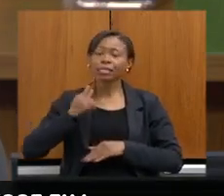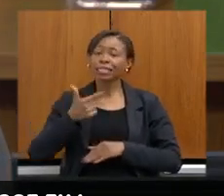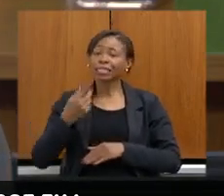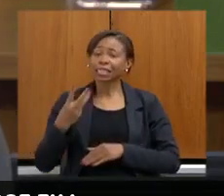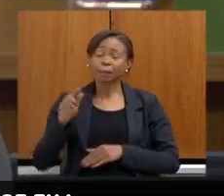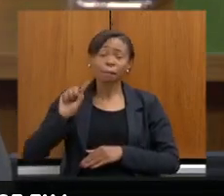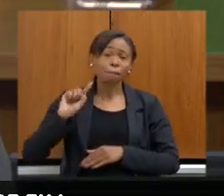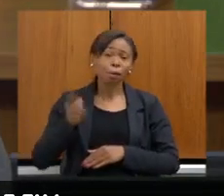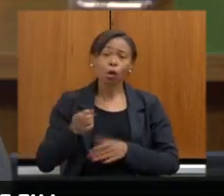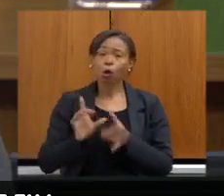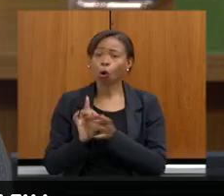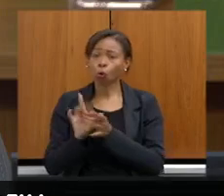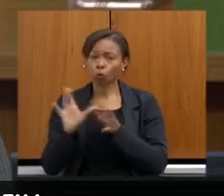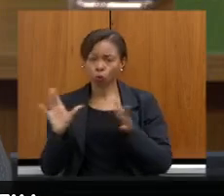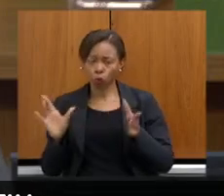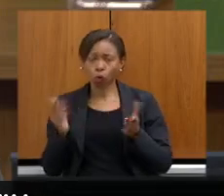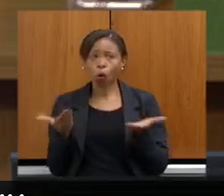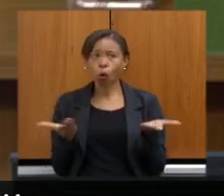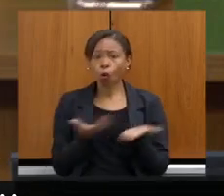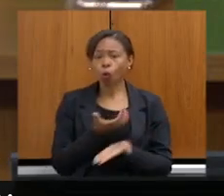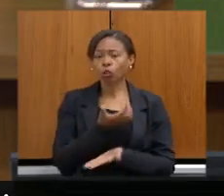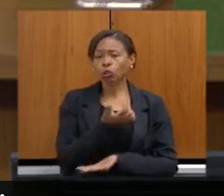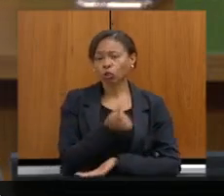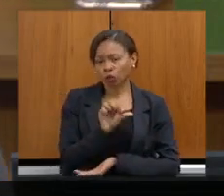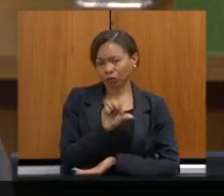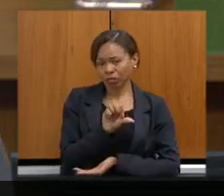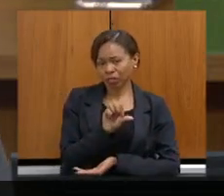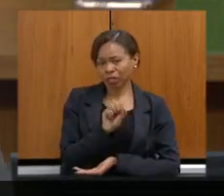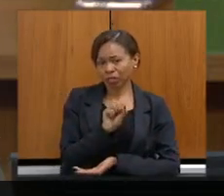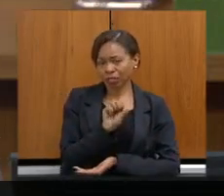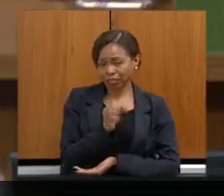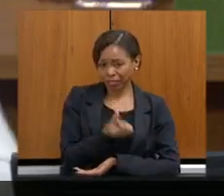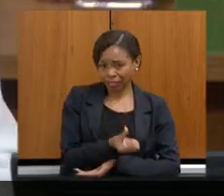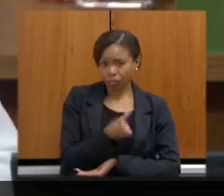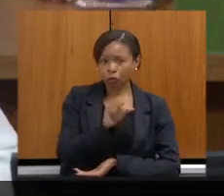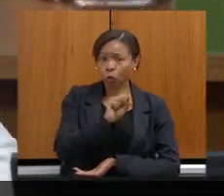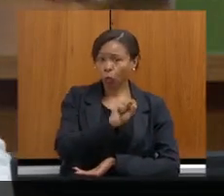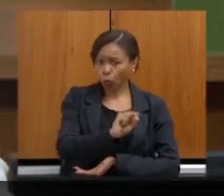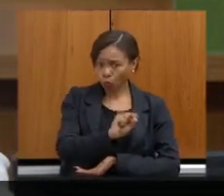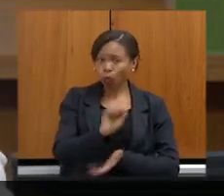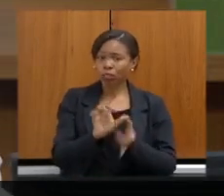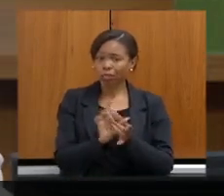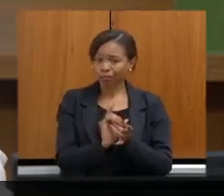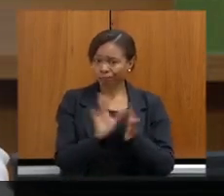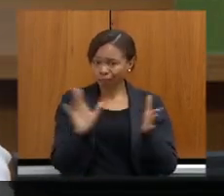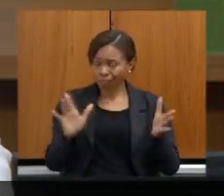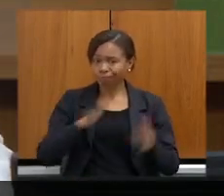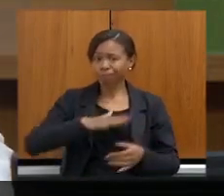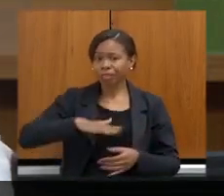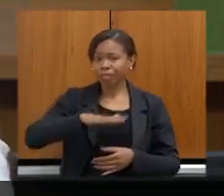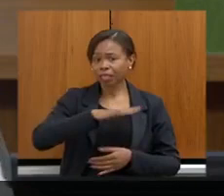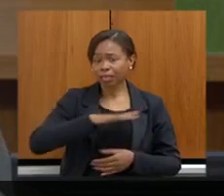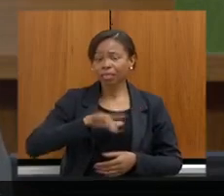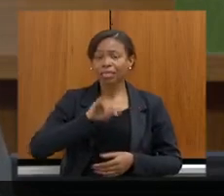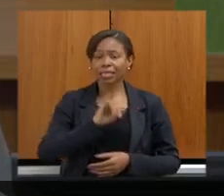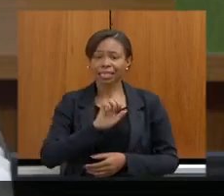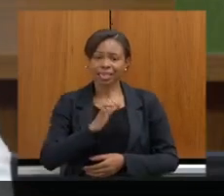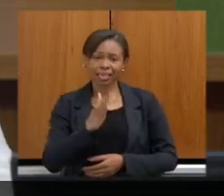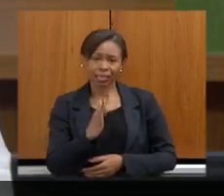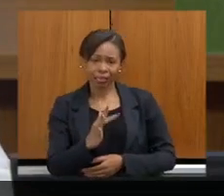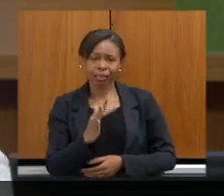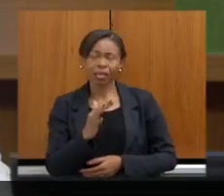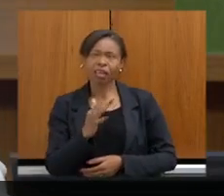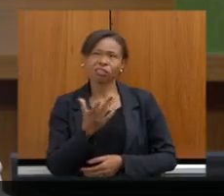hoje 968 outorgas em passivo no Instituto Mineiro de Gestão das Águas, com prazo médio de análise ainda grande,